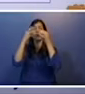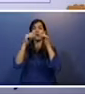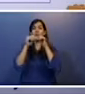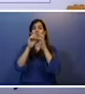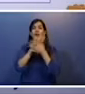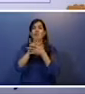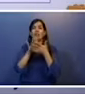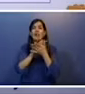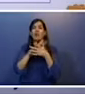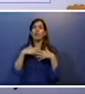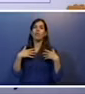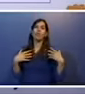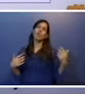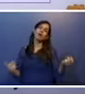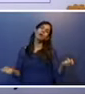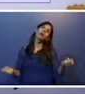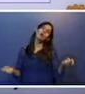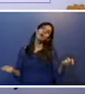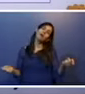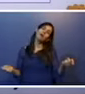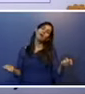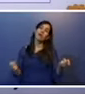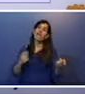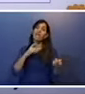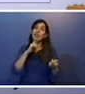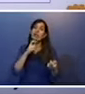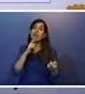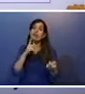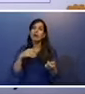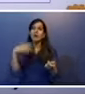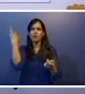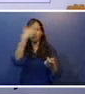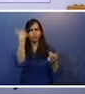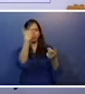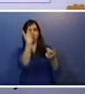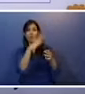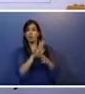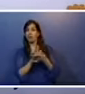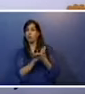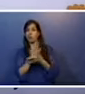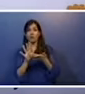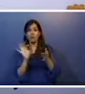para espantá-las. Ninguém vai lá e fica espantando as moscas que estavam no rosto dele.